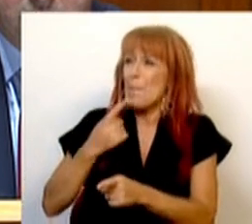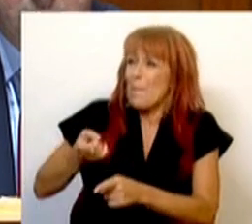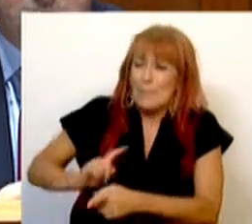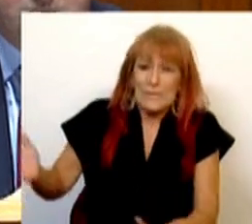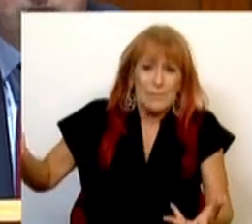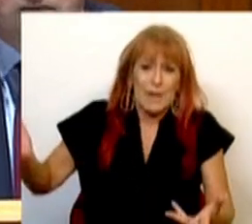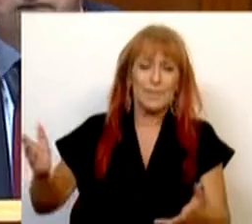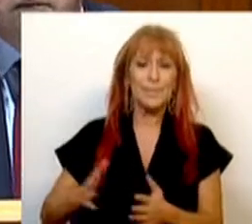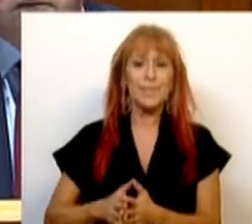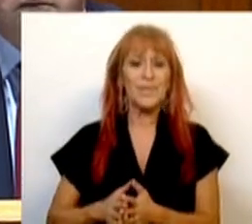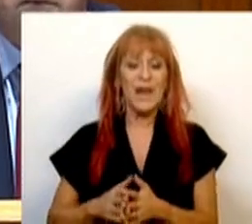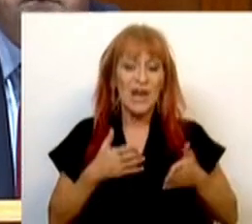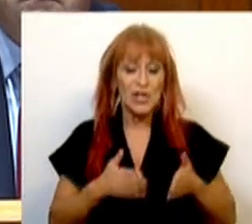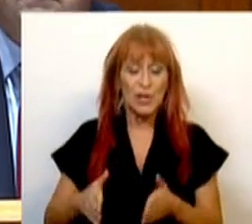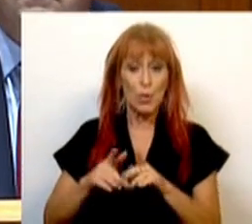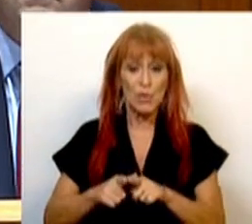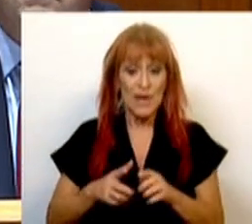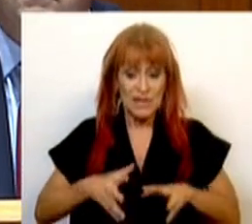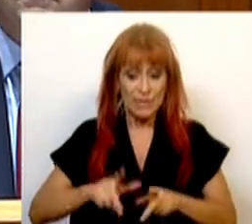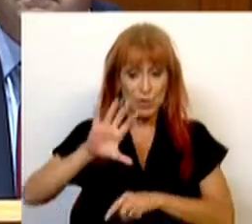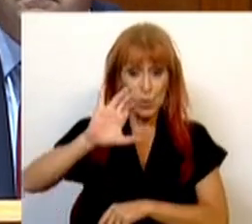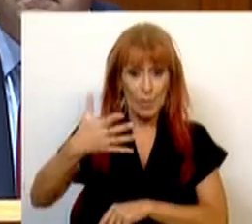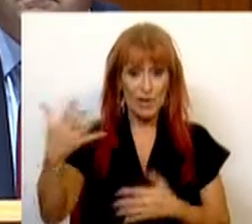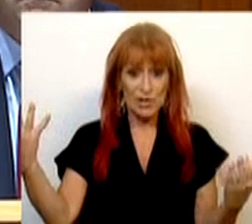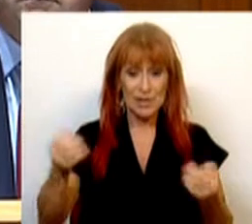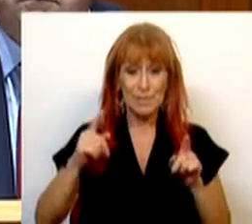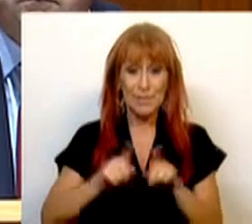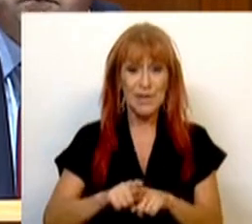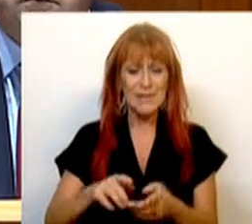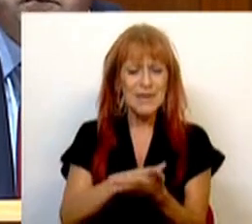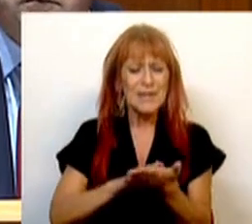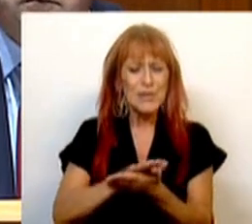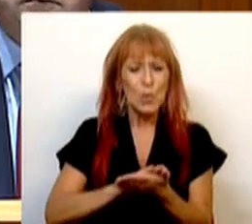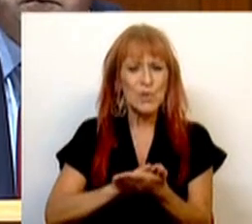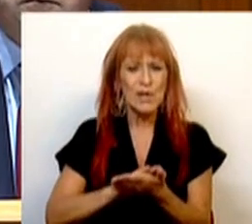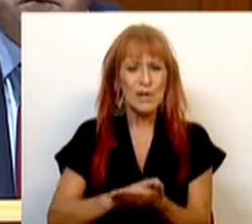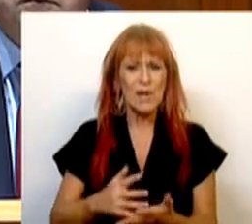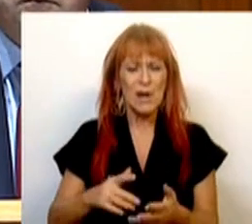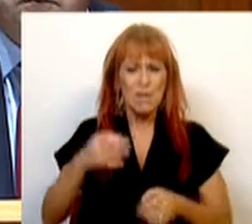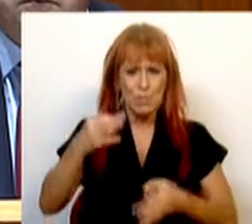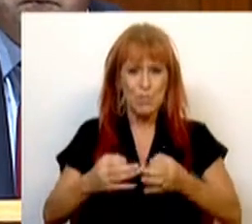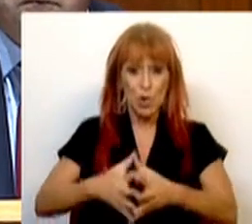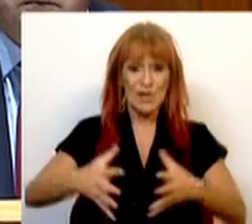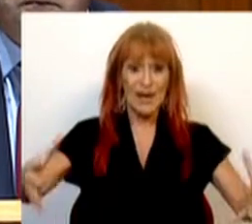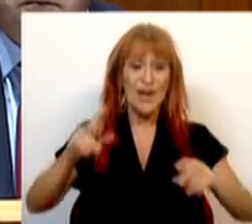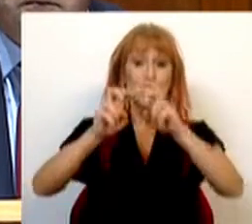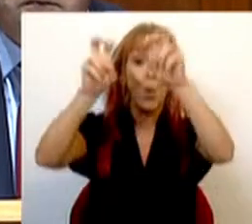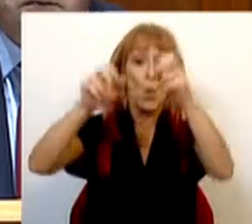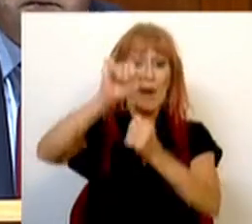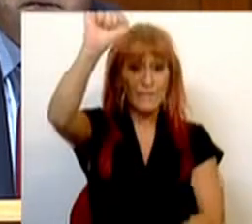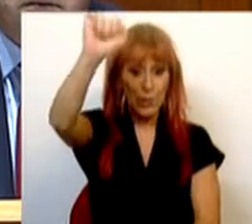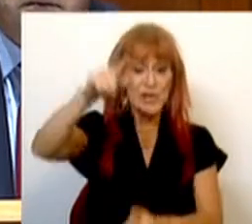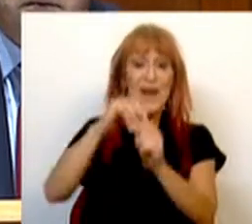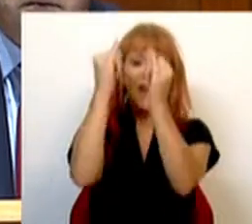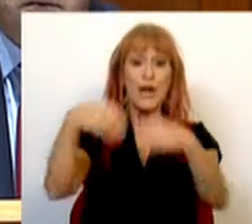perceber que a estratégia de desenvolvimento do país tem que assentar e ter como grandes motores as qualificações